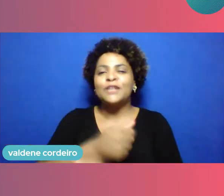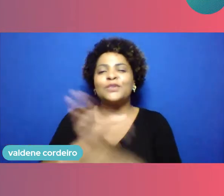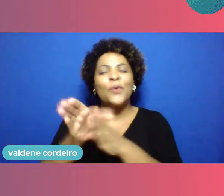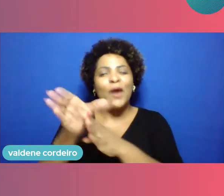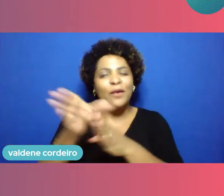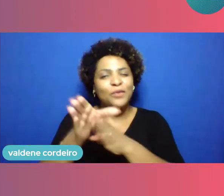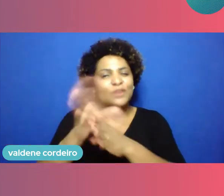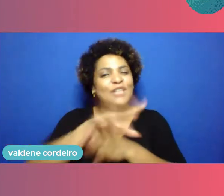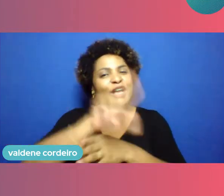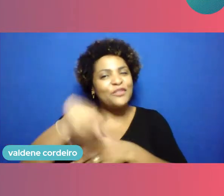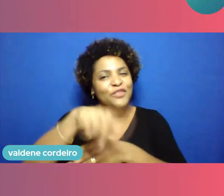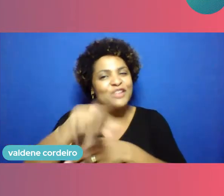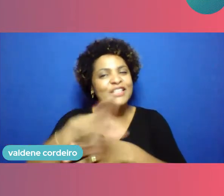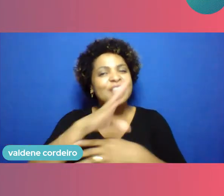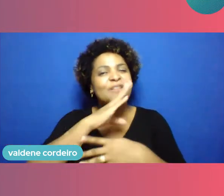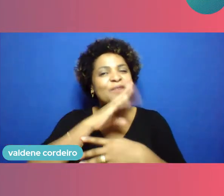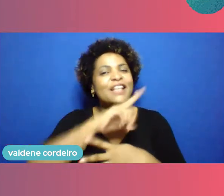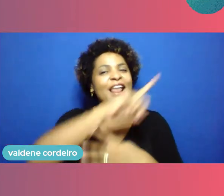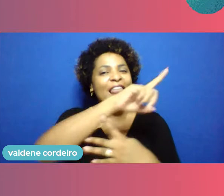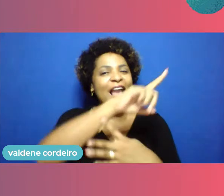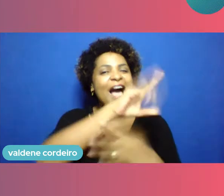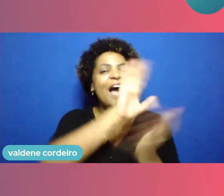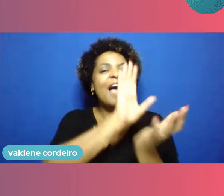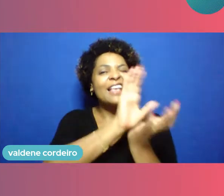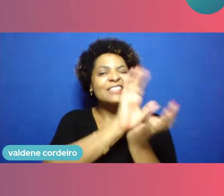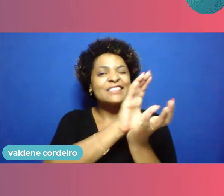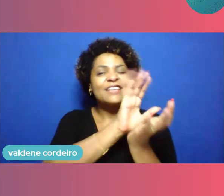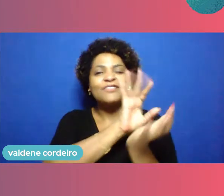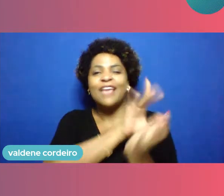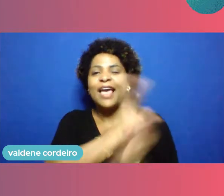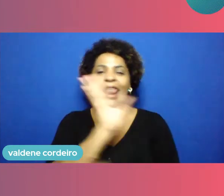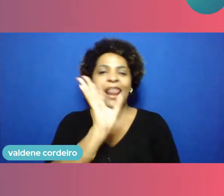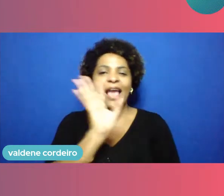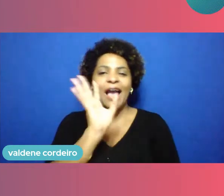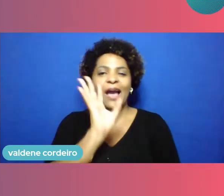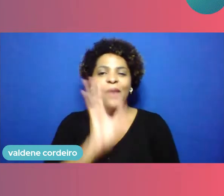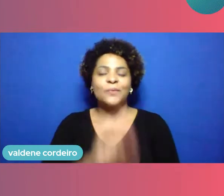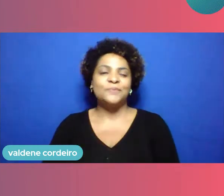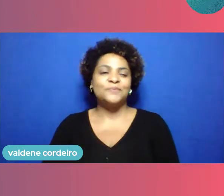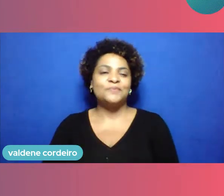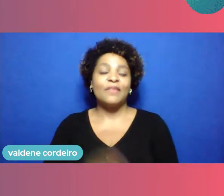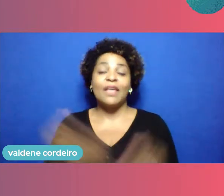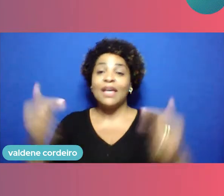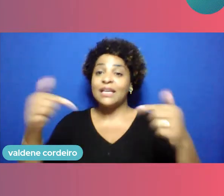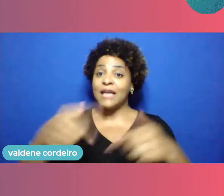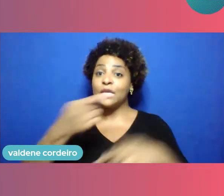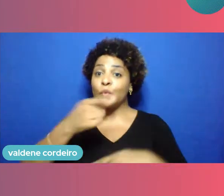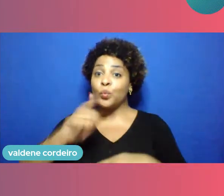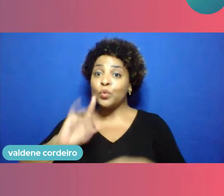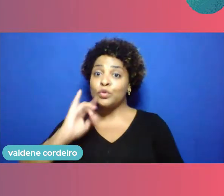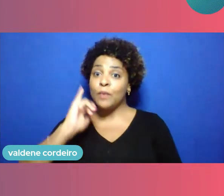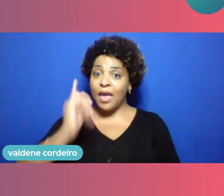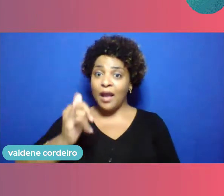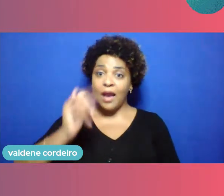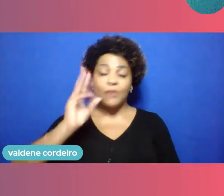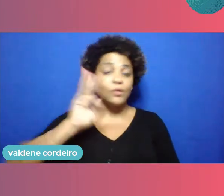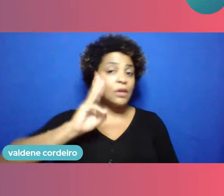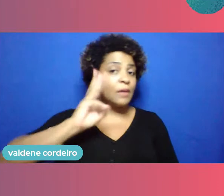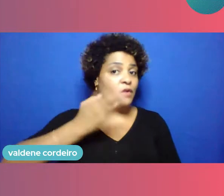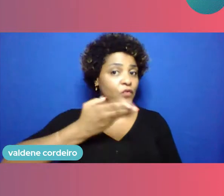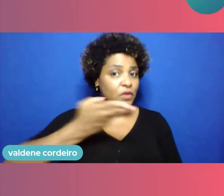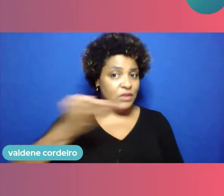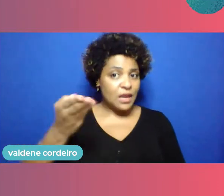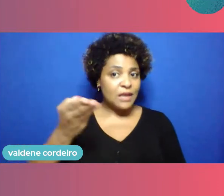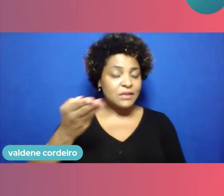conheceu ainda Recife faça uma viagem para lá que é muito legal e aqui eu deixo o último recado relembrando vocês não